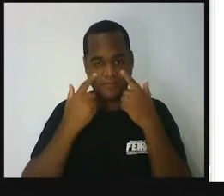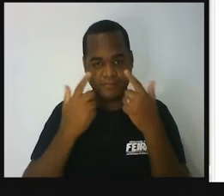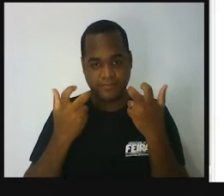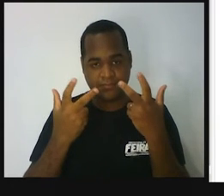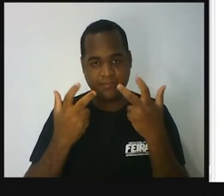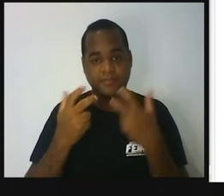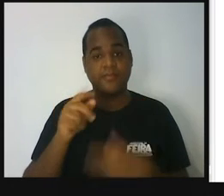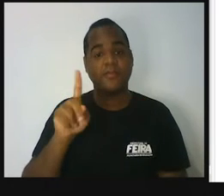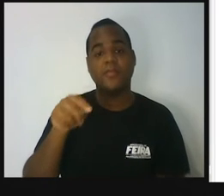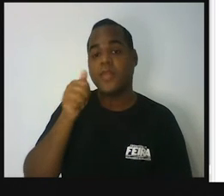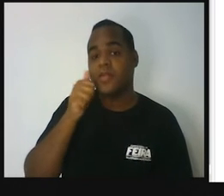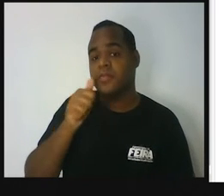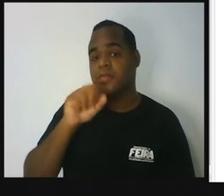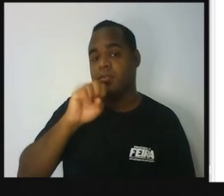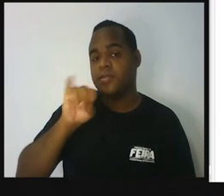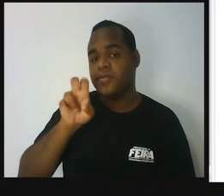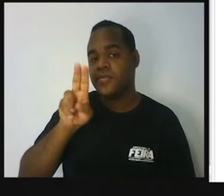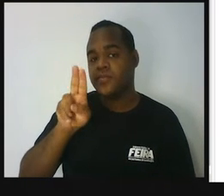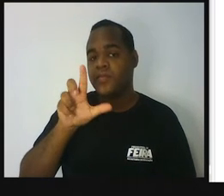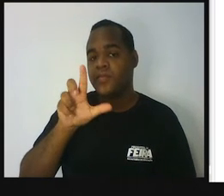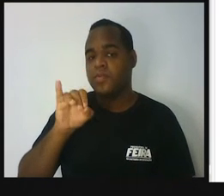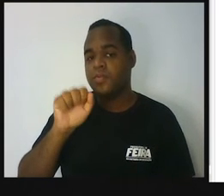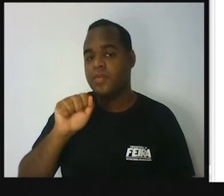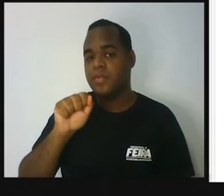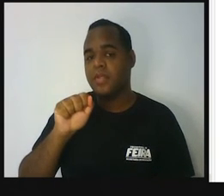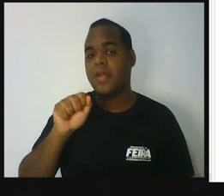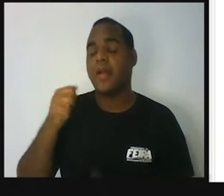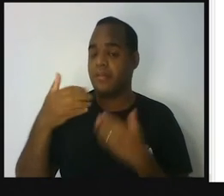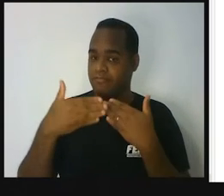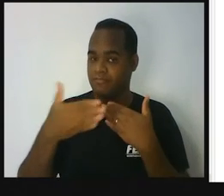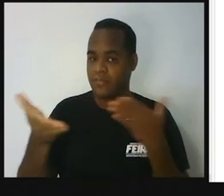Júlia é a pessoa que vai jogar agora. Certo?